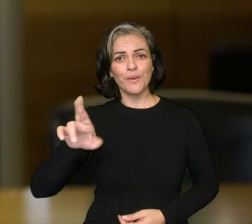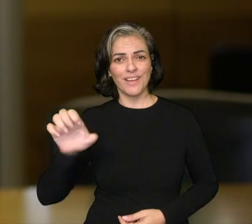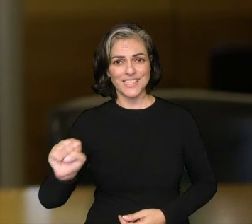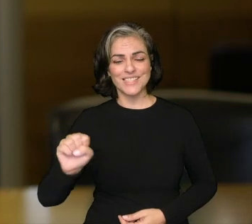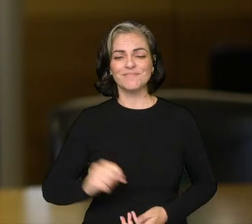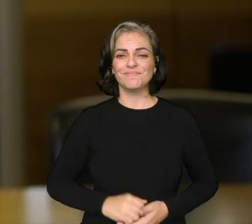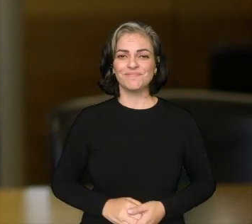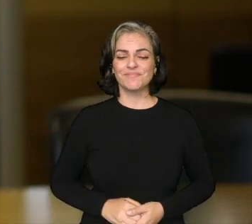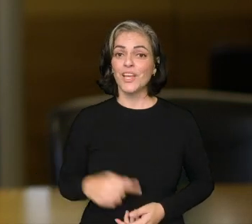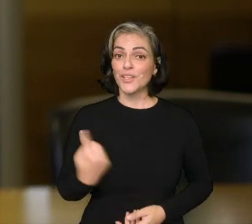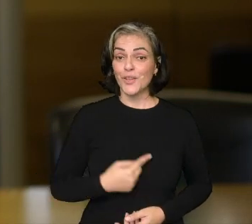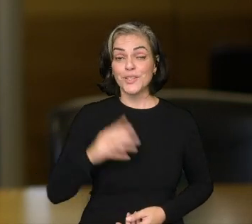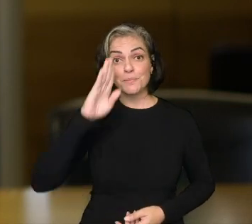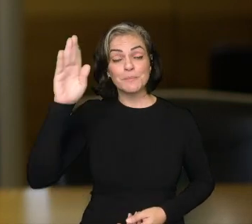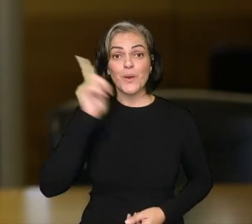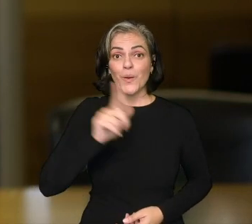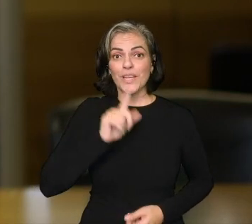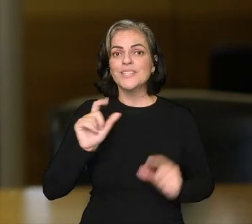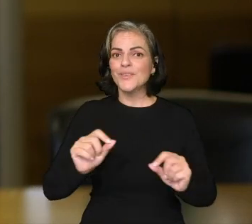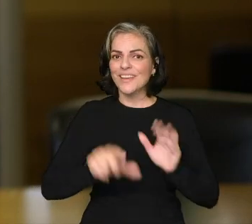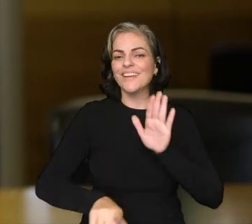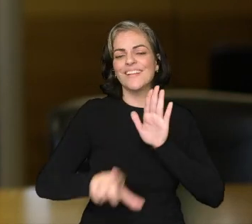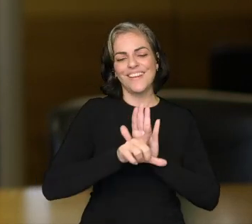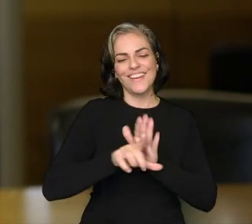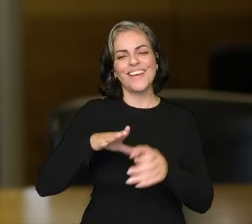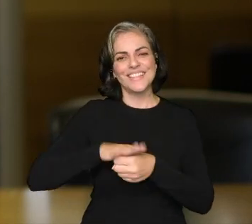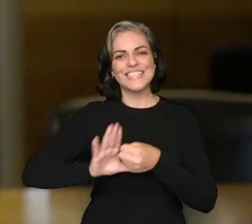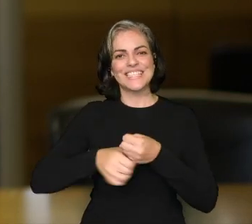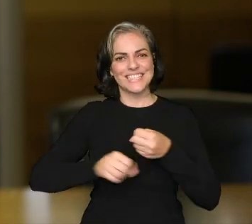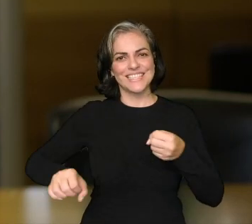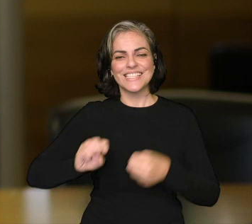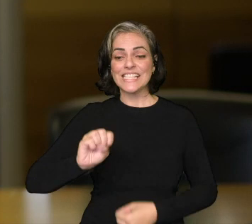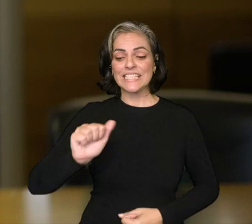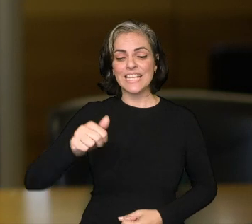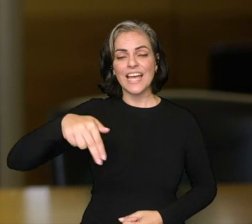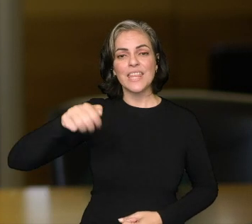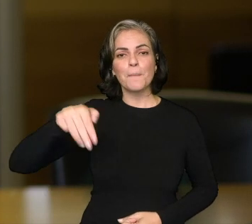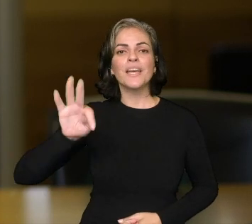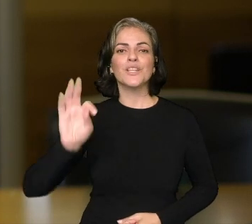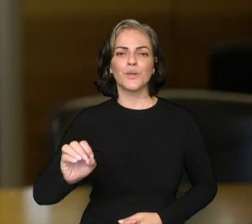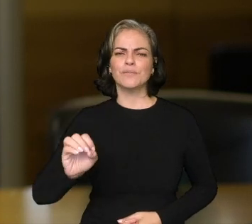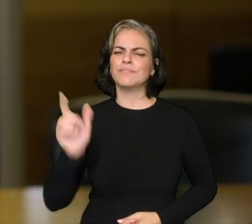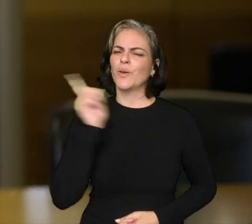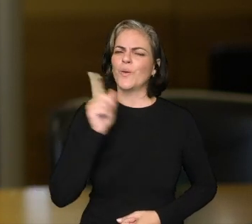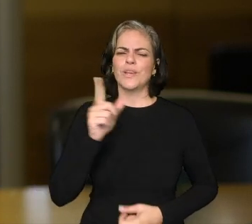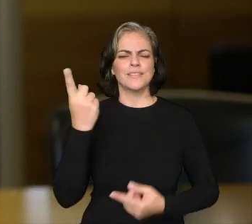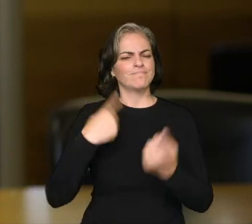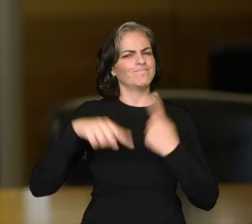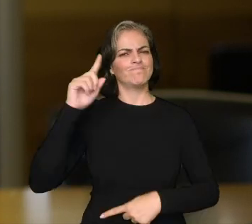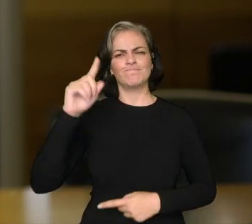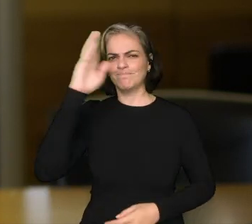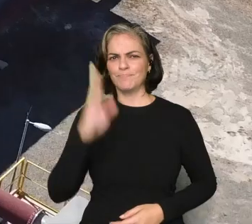a nossa principal conquista é a implantação da lei do Marco Agratório de Saneamento. Realmente está sendo um sucesso, uma revolução no